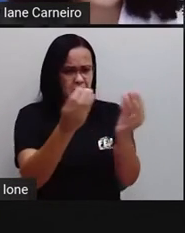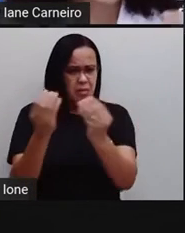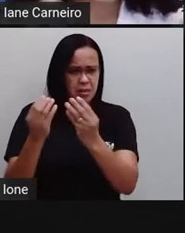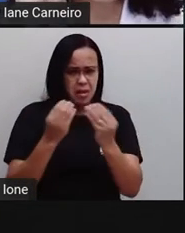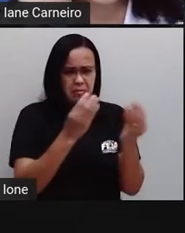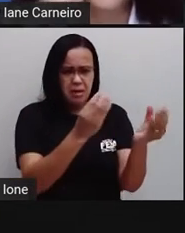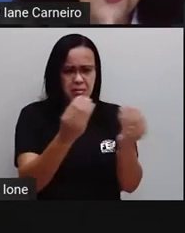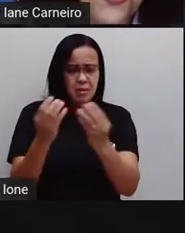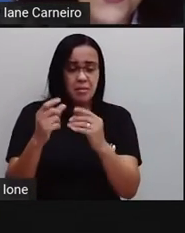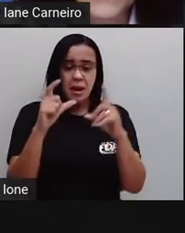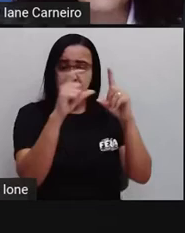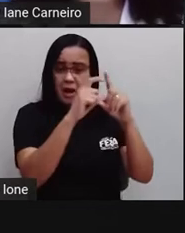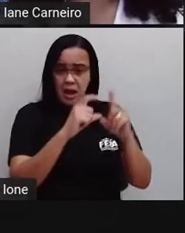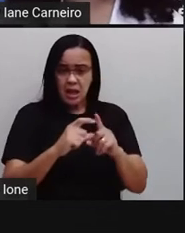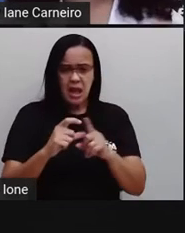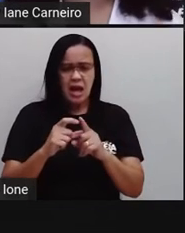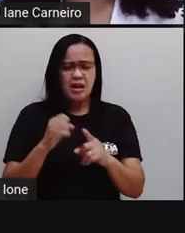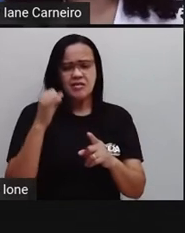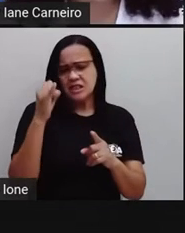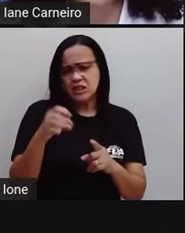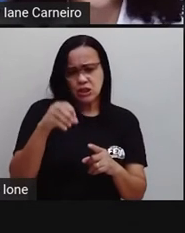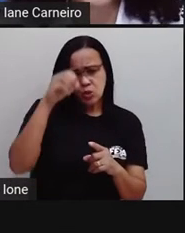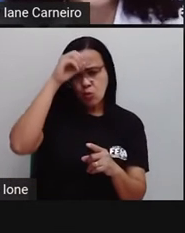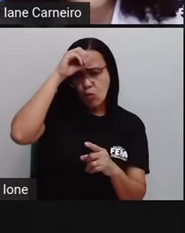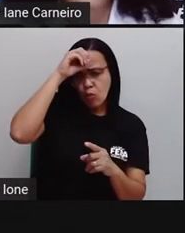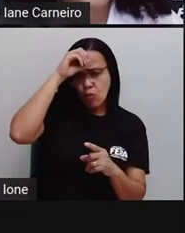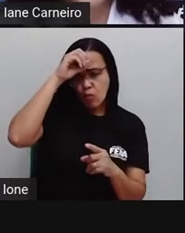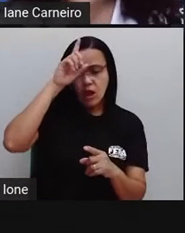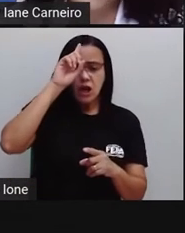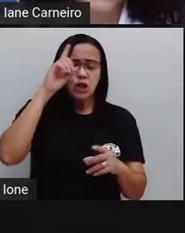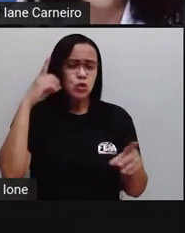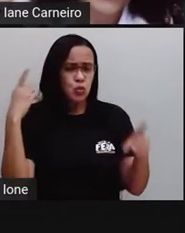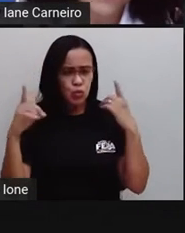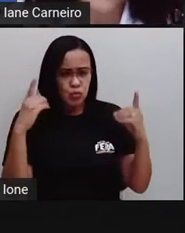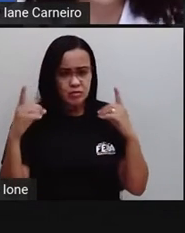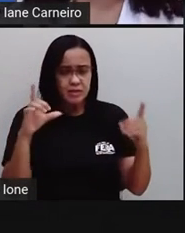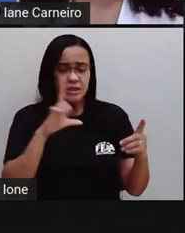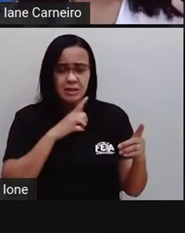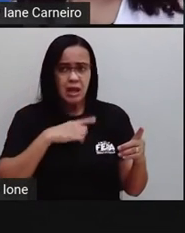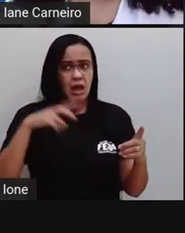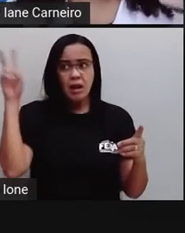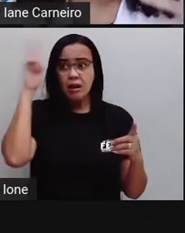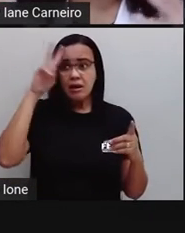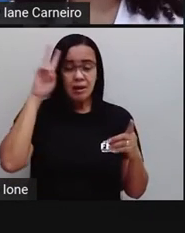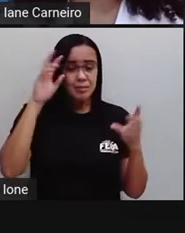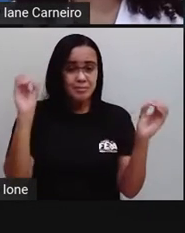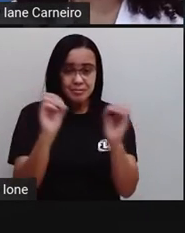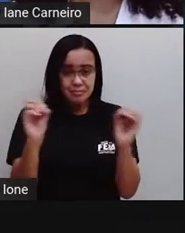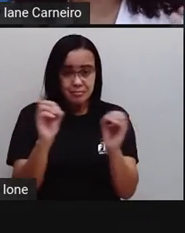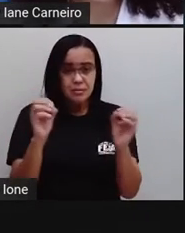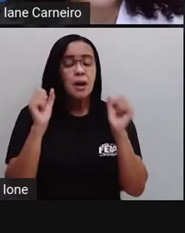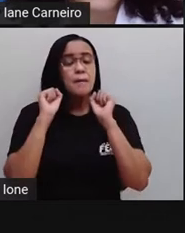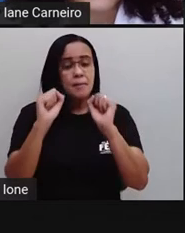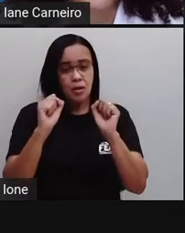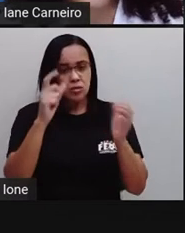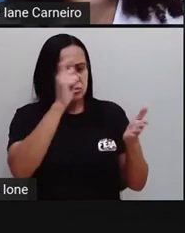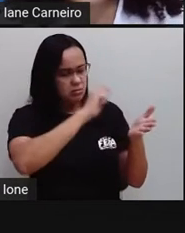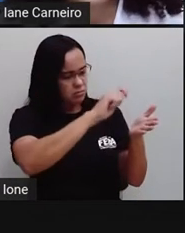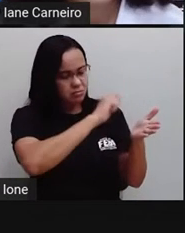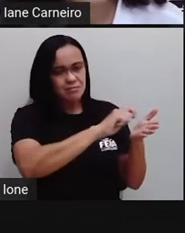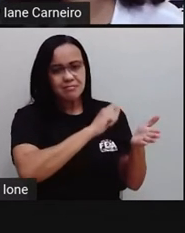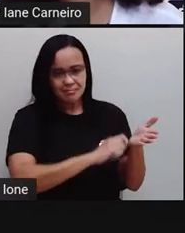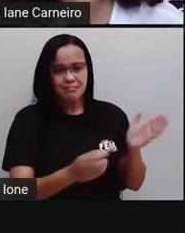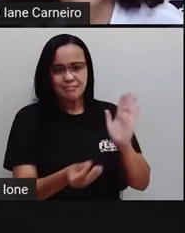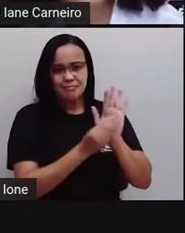né, palavras que você tenha dúvida, que você não lembra como escreve, você não vai escrever todas as palavras. Mas as palavras que você tem dúvida, tá bom?